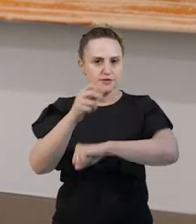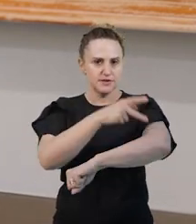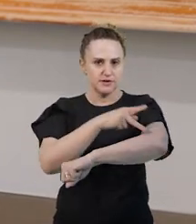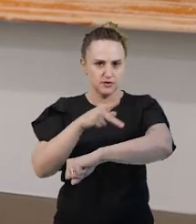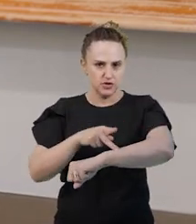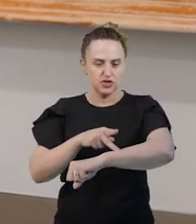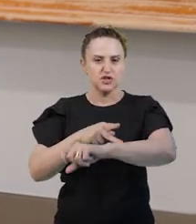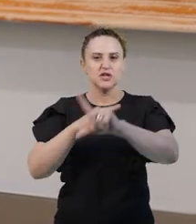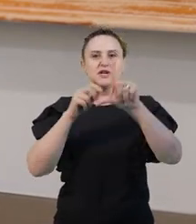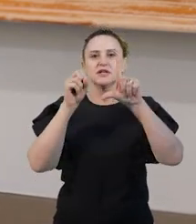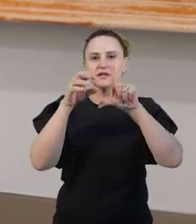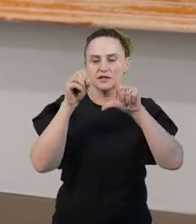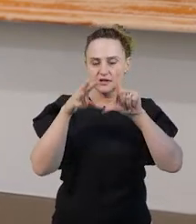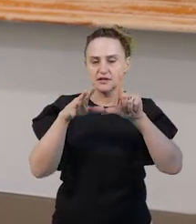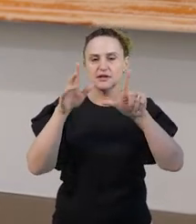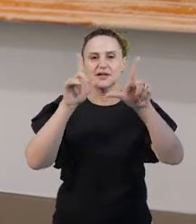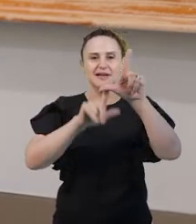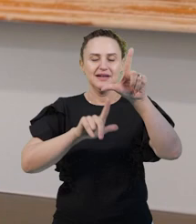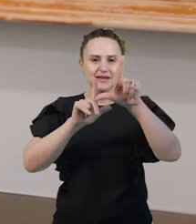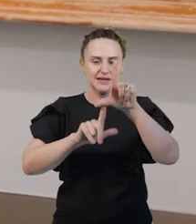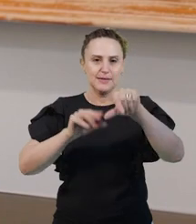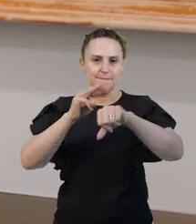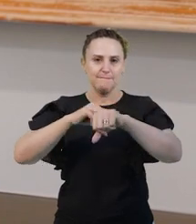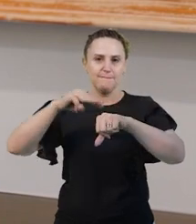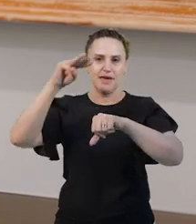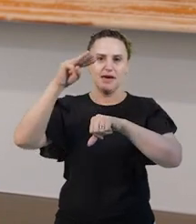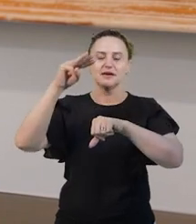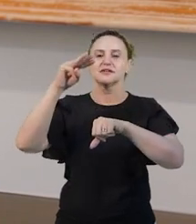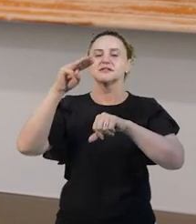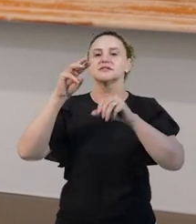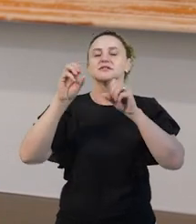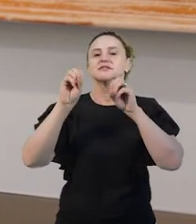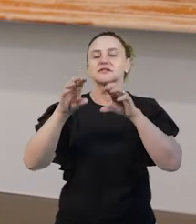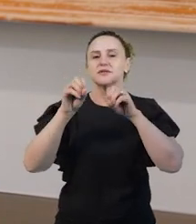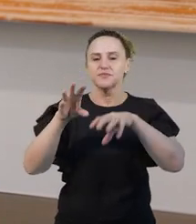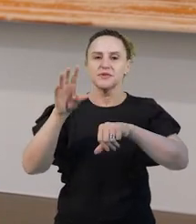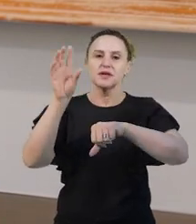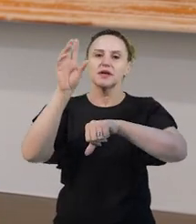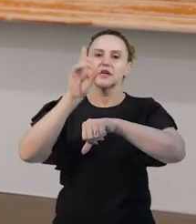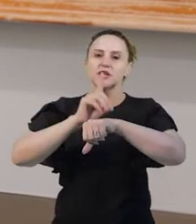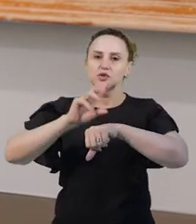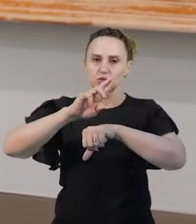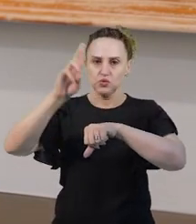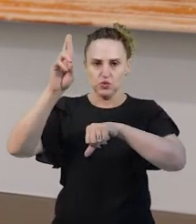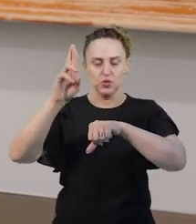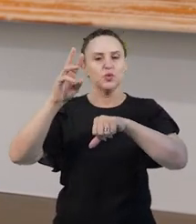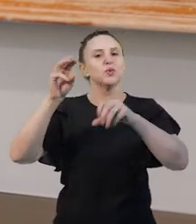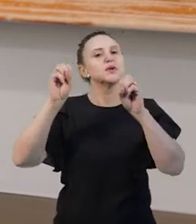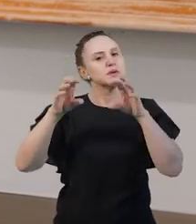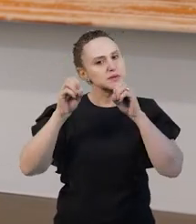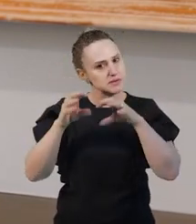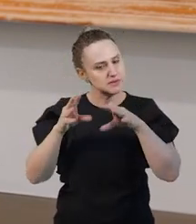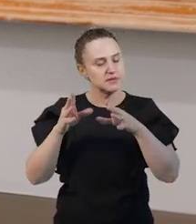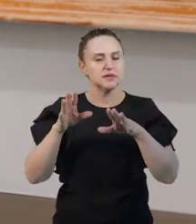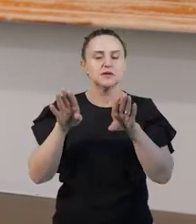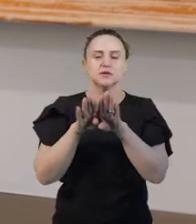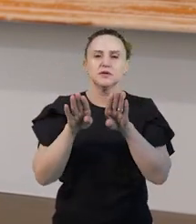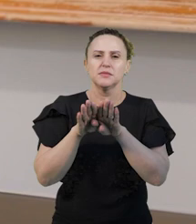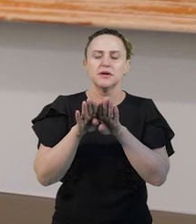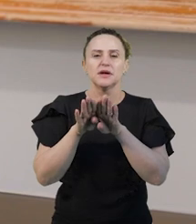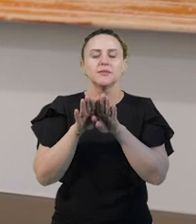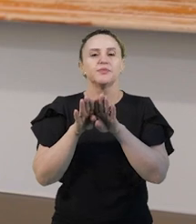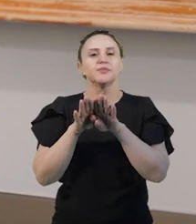letras, sou mestre em educação e doutora na área de ensino. Atuo como professora efetiva do curso de